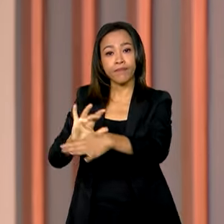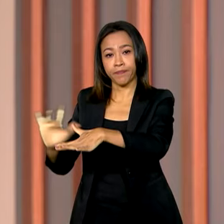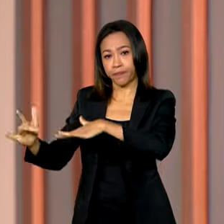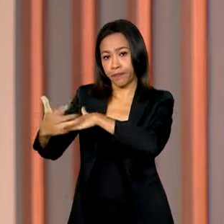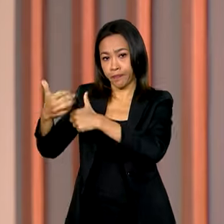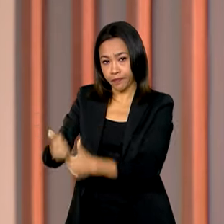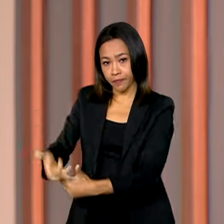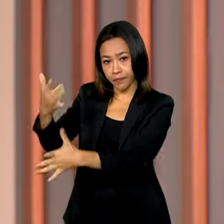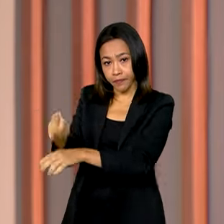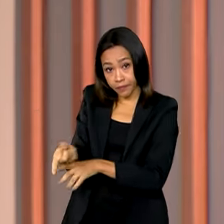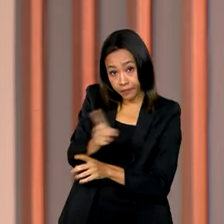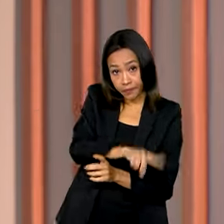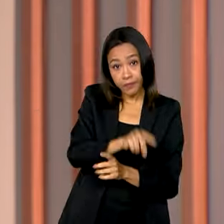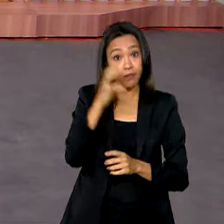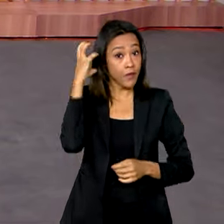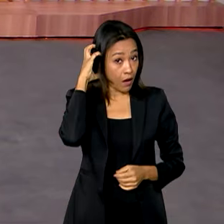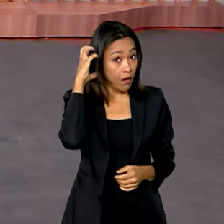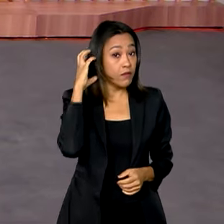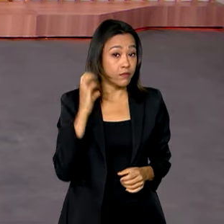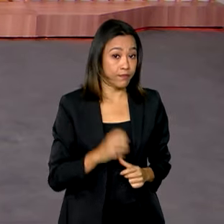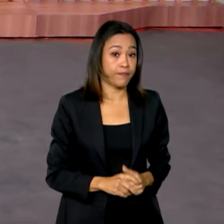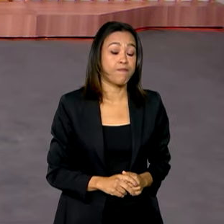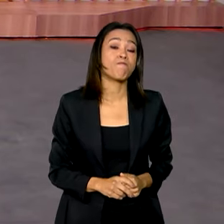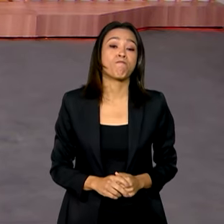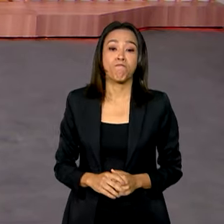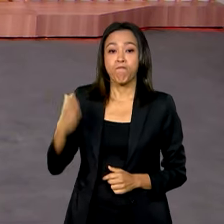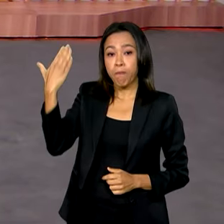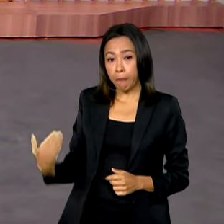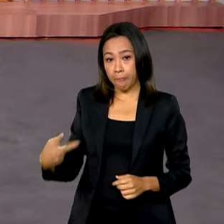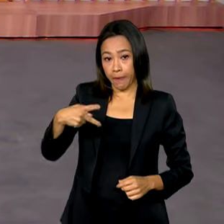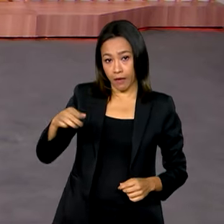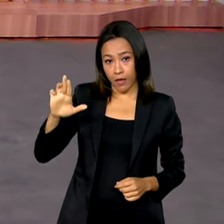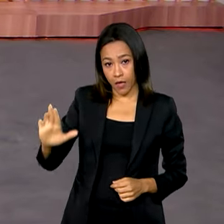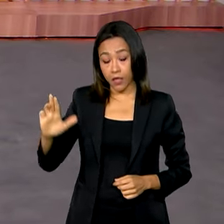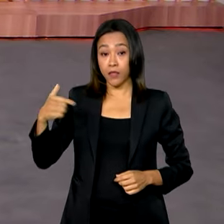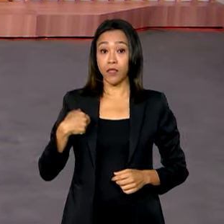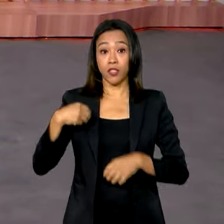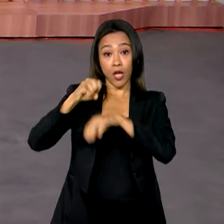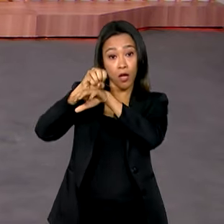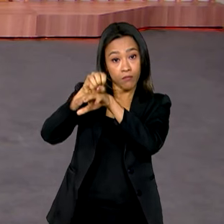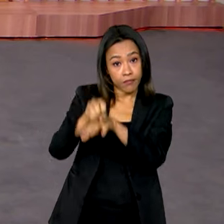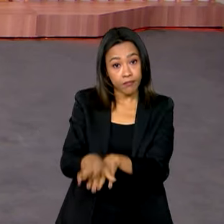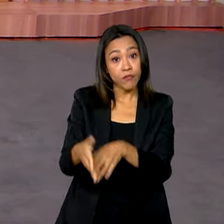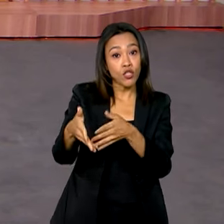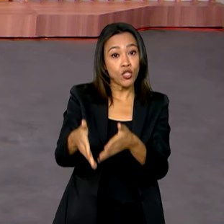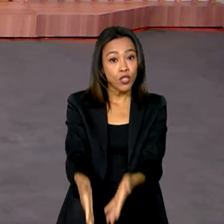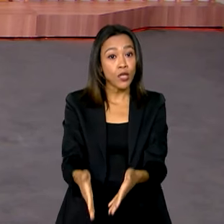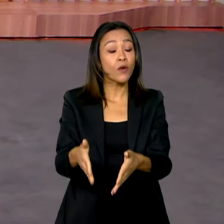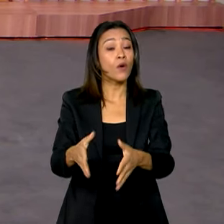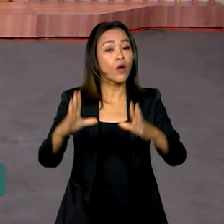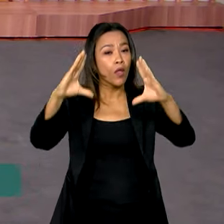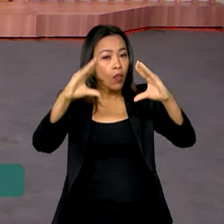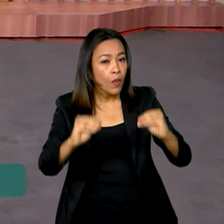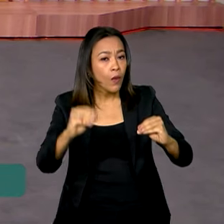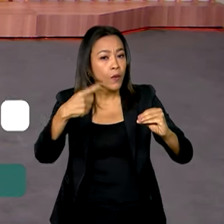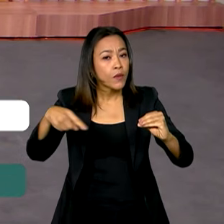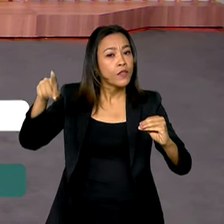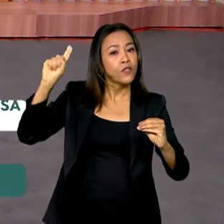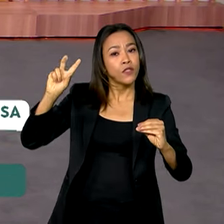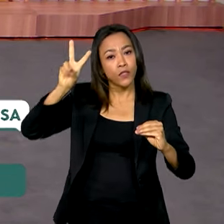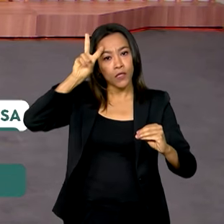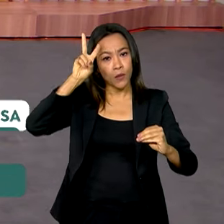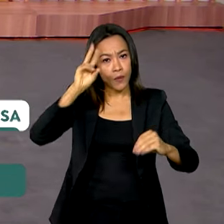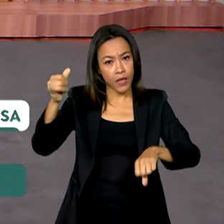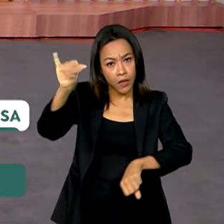sociais e pela Rádio GOV. O presidente Lula desembarcou em Manaus, no Amazonas, na noite desta segunda-feira e